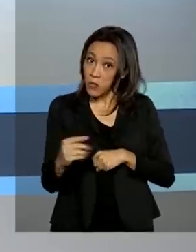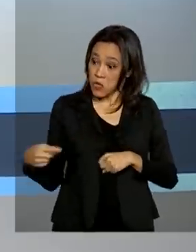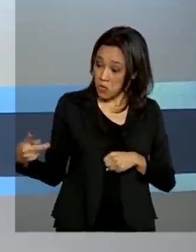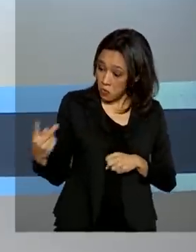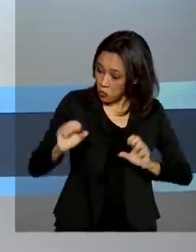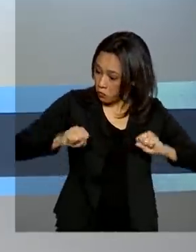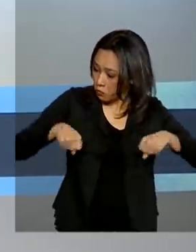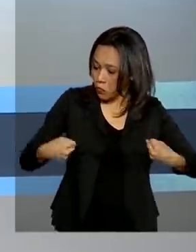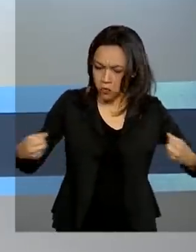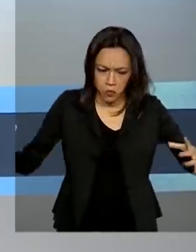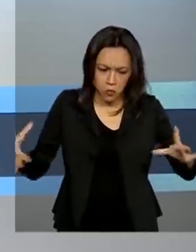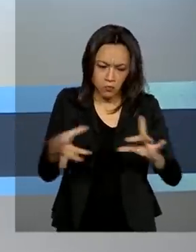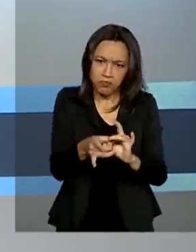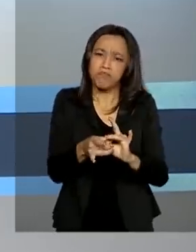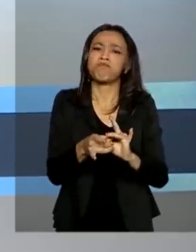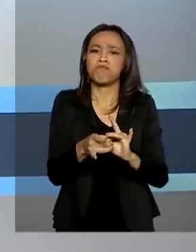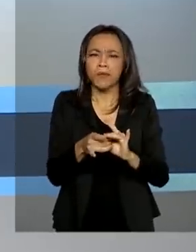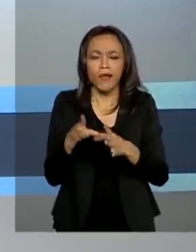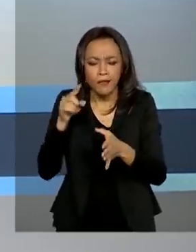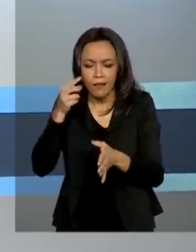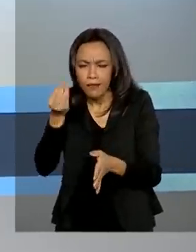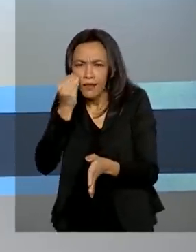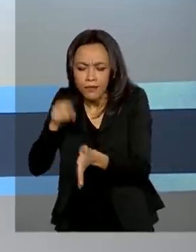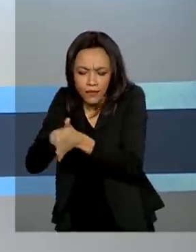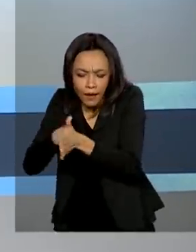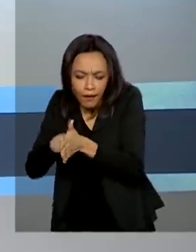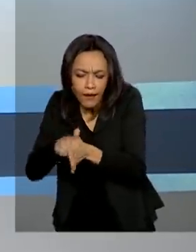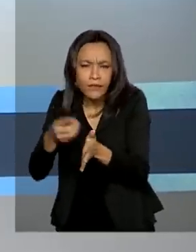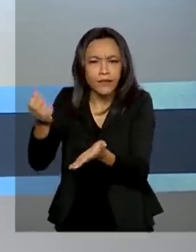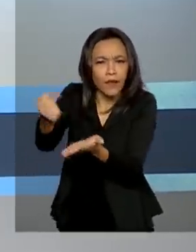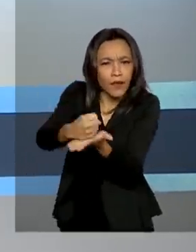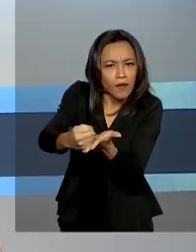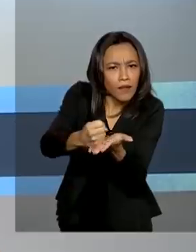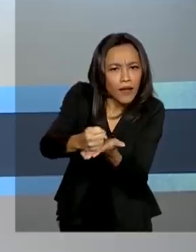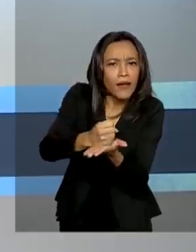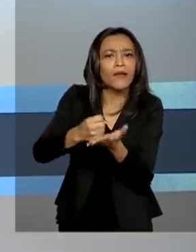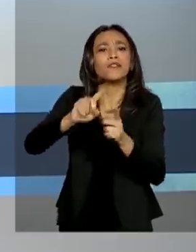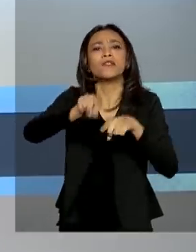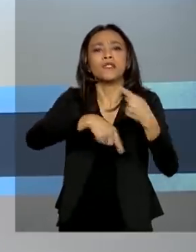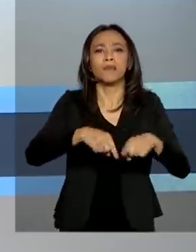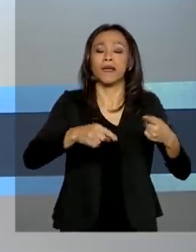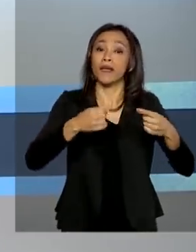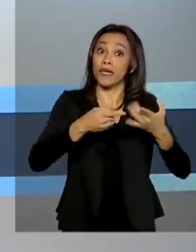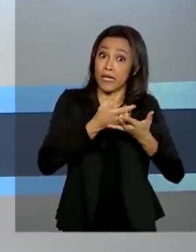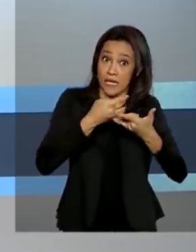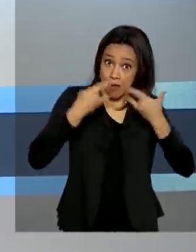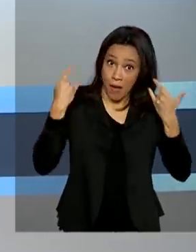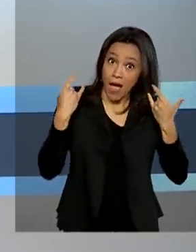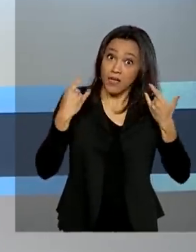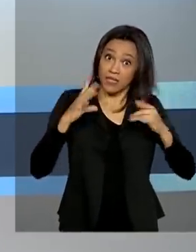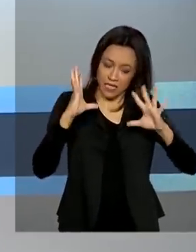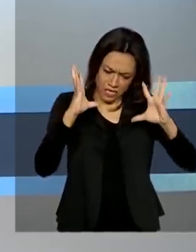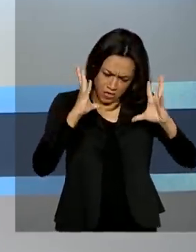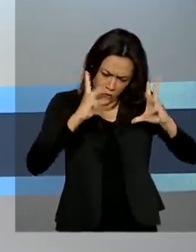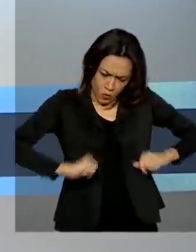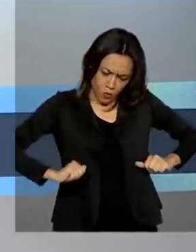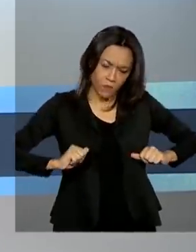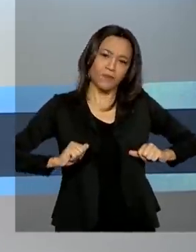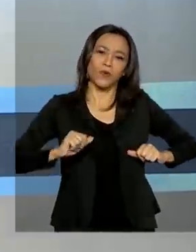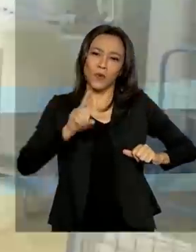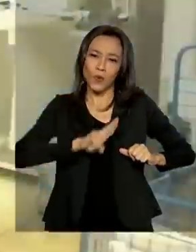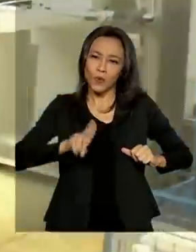conjunto vai desde a realização de testes de medicamentos até a descontaminação de máscaras com uso de radiação.